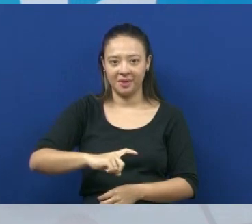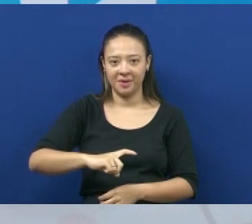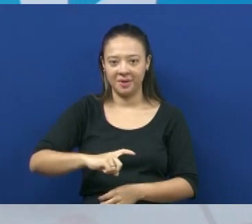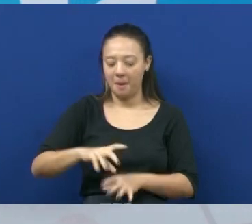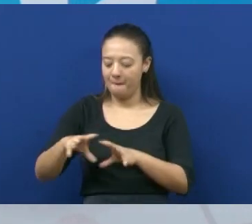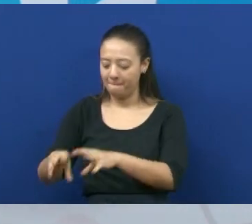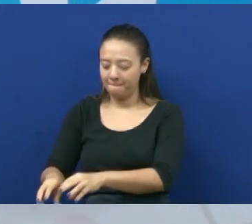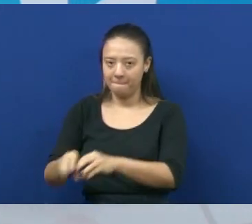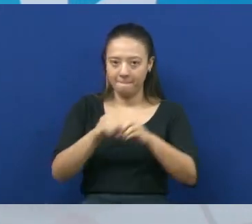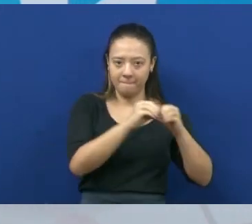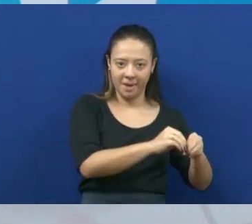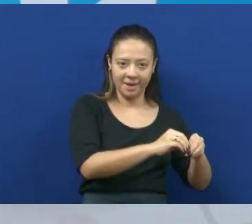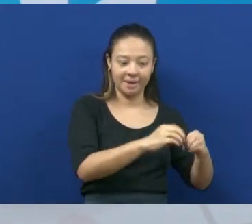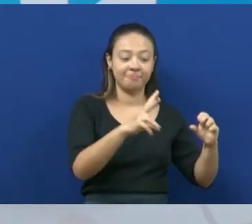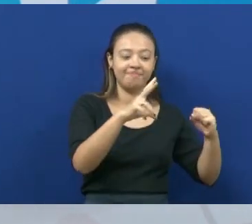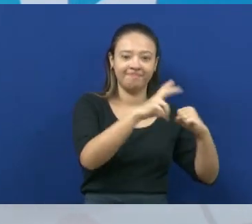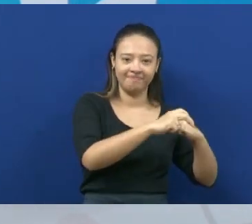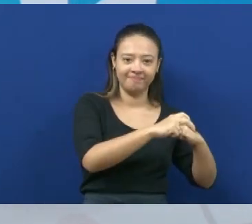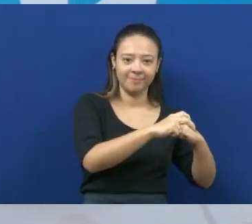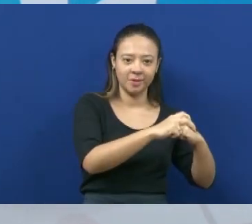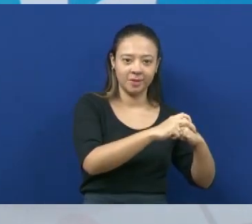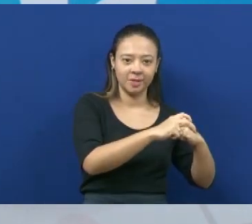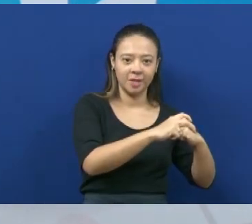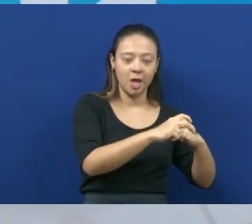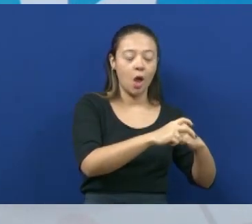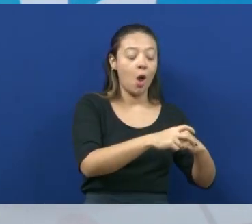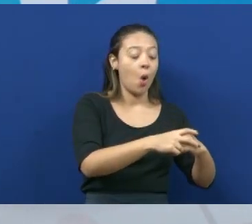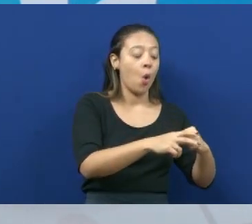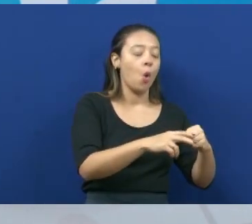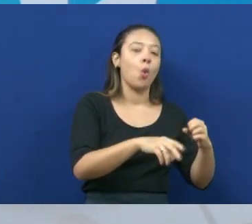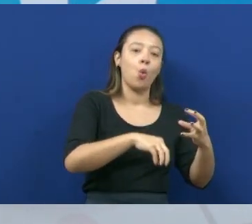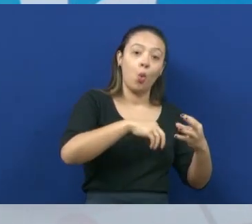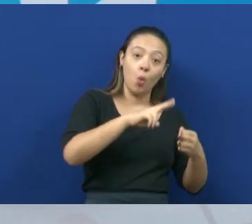e vai matar essa bactéria. Vai estourar.